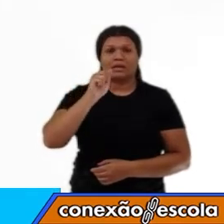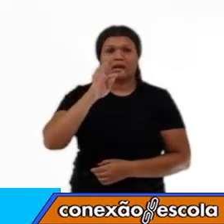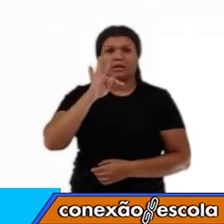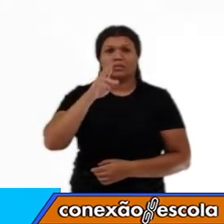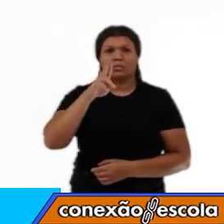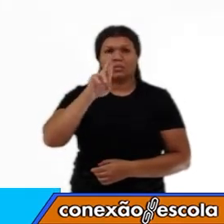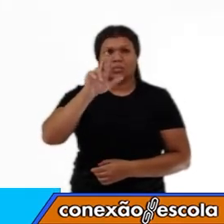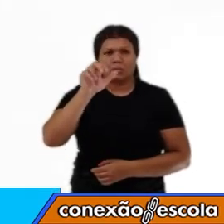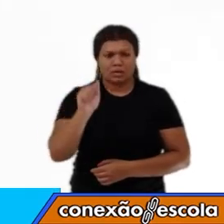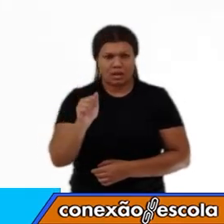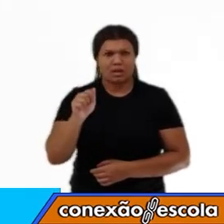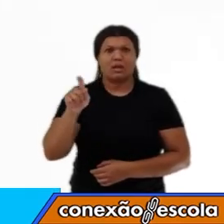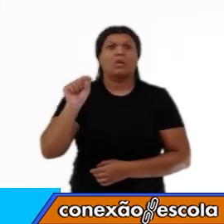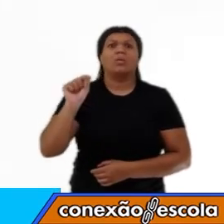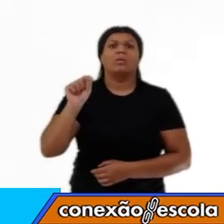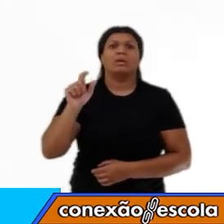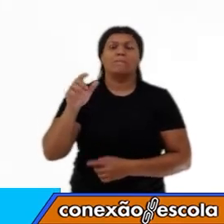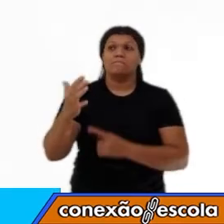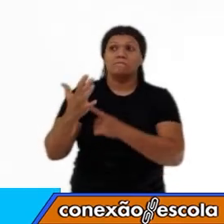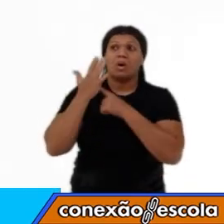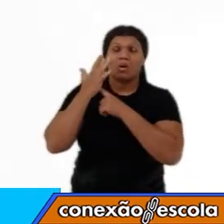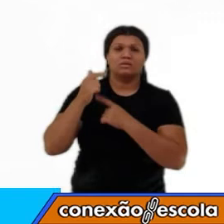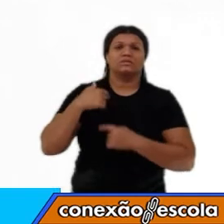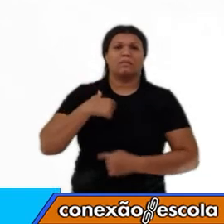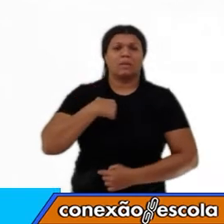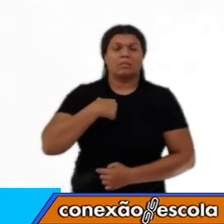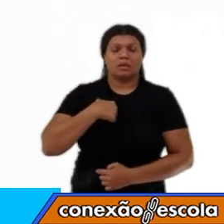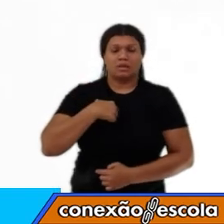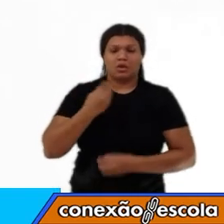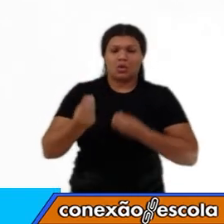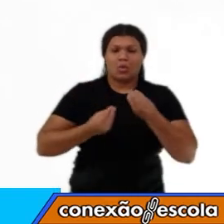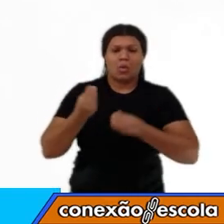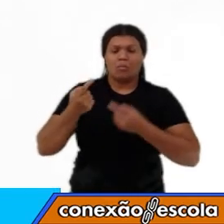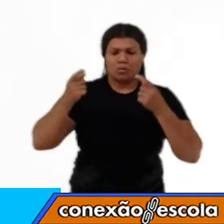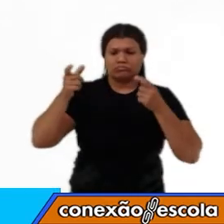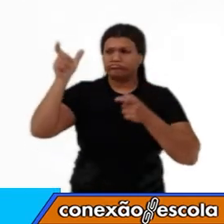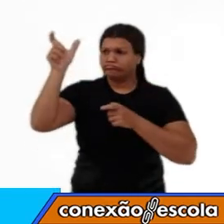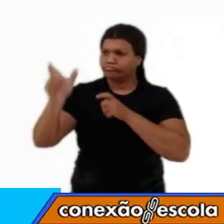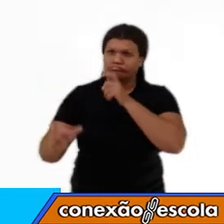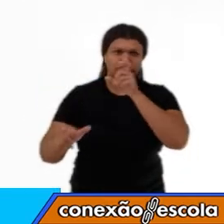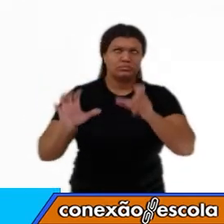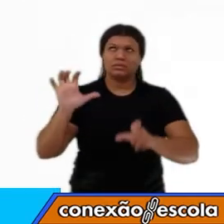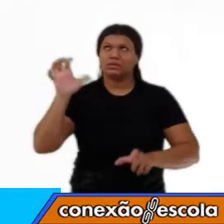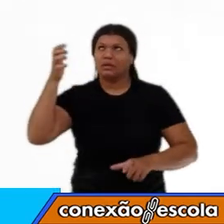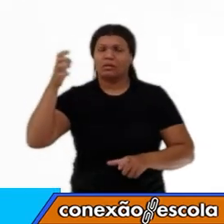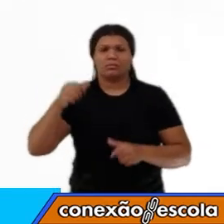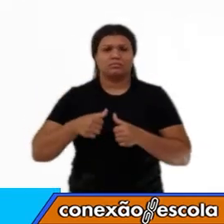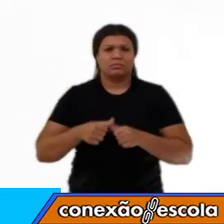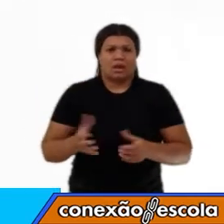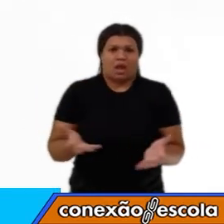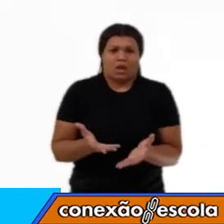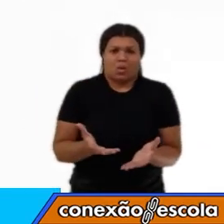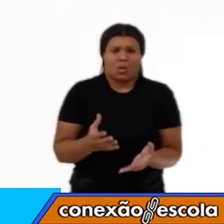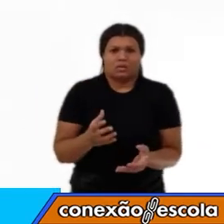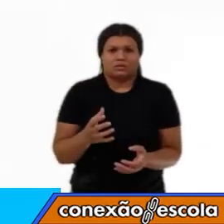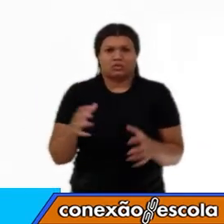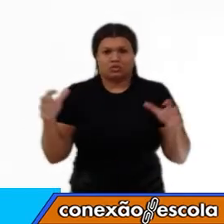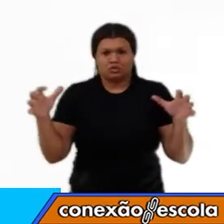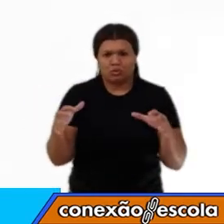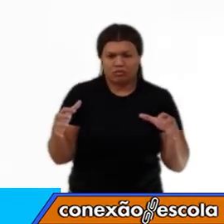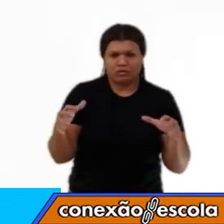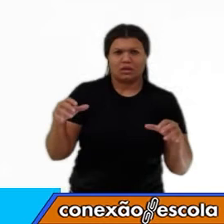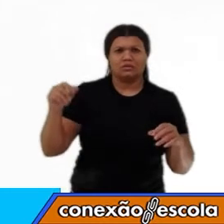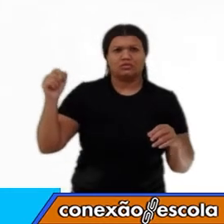o estado térmico de um corpo, certo? Nós precisamos, então, quanto à